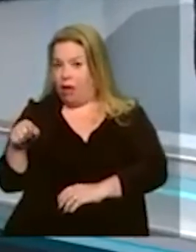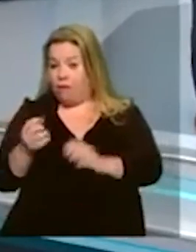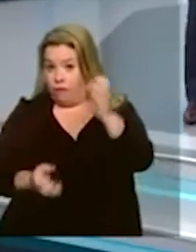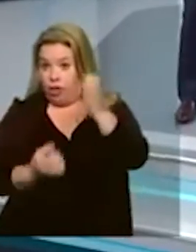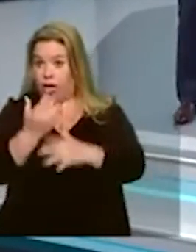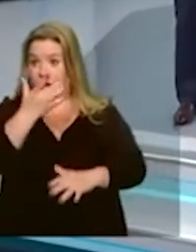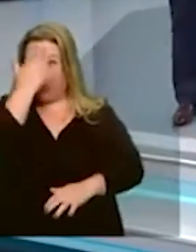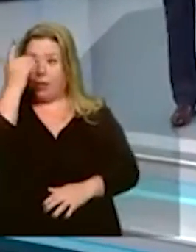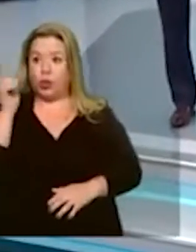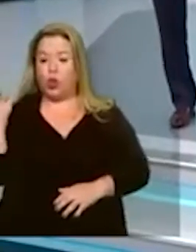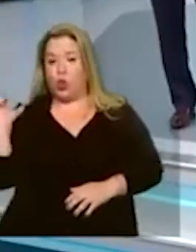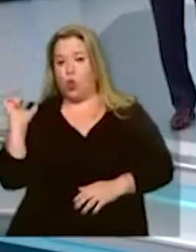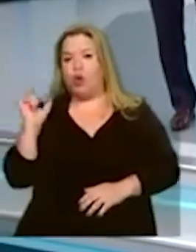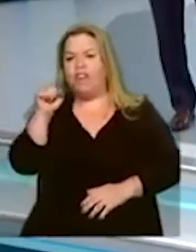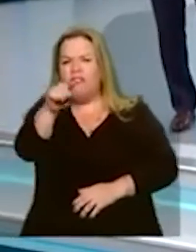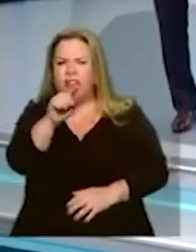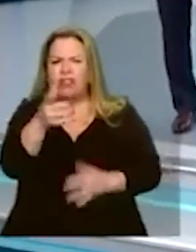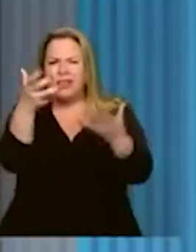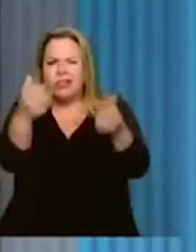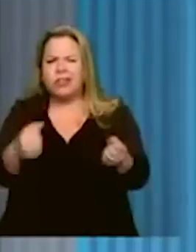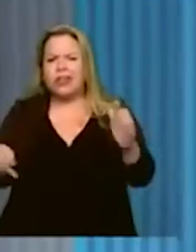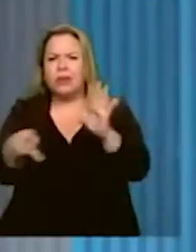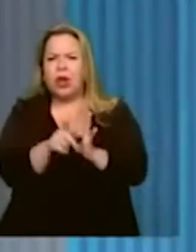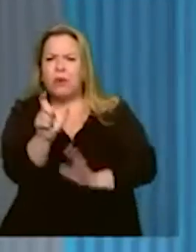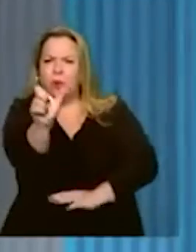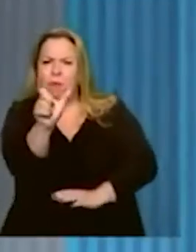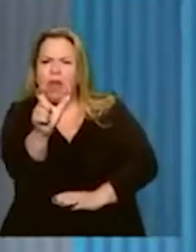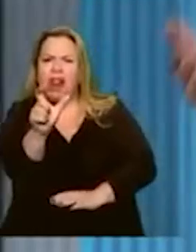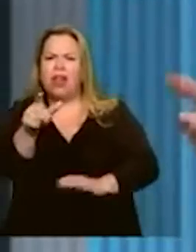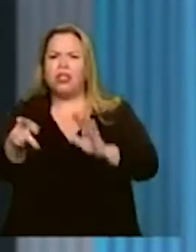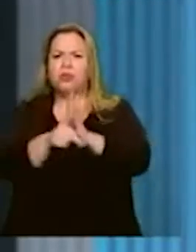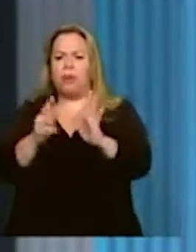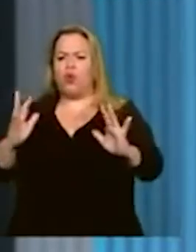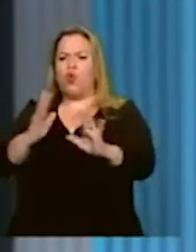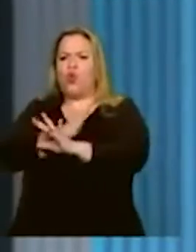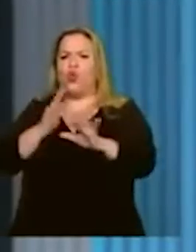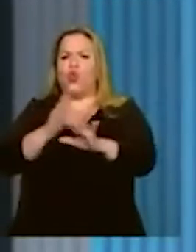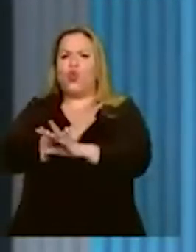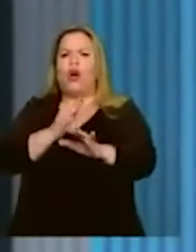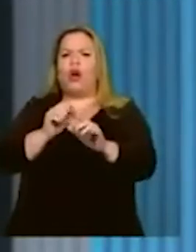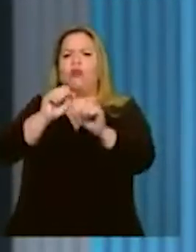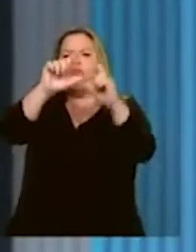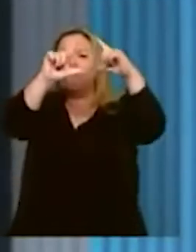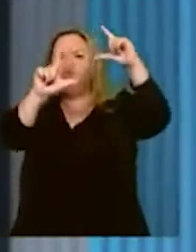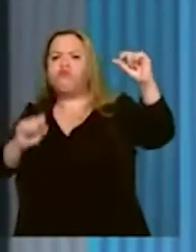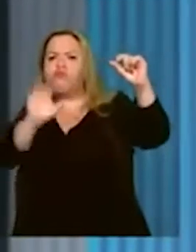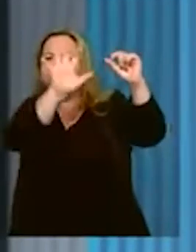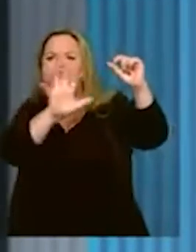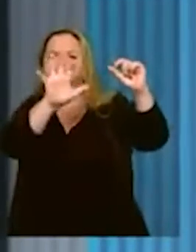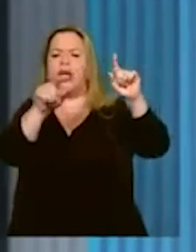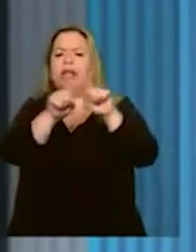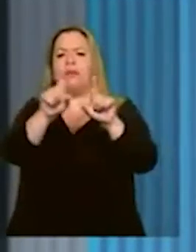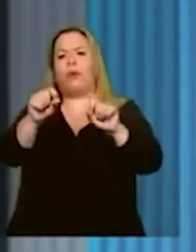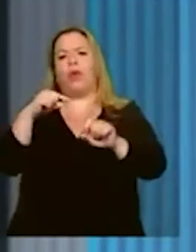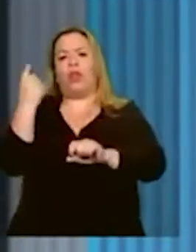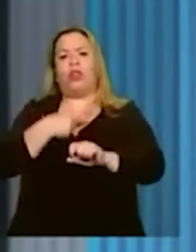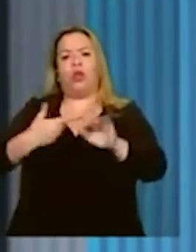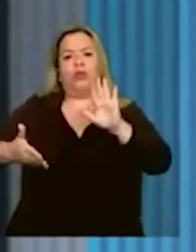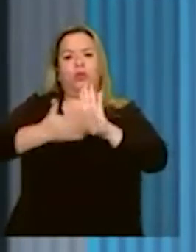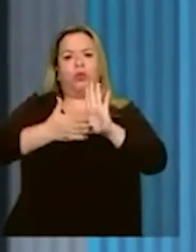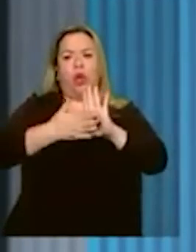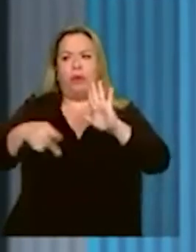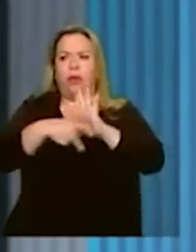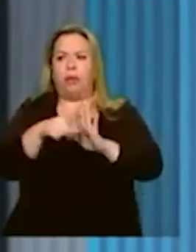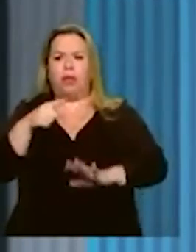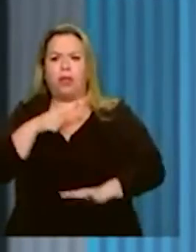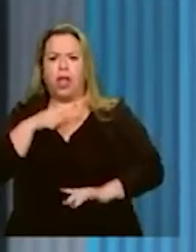citou? Você é a favor do bilhete único metropolitano, que eu estou propondo como um avanço em relação às políticas públicas que nós próprios implementamos em São